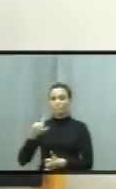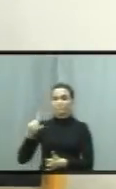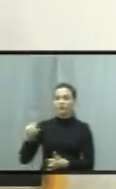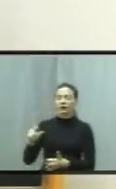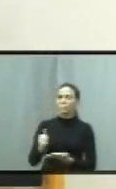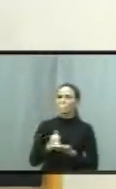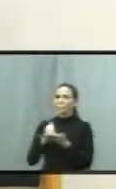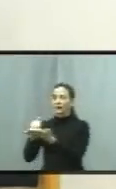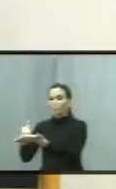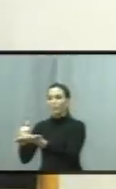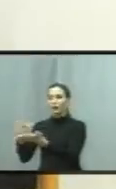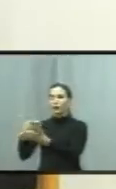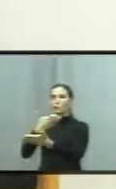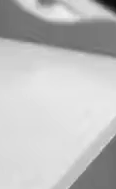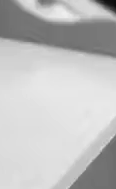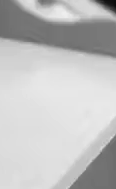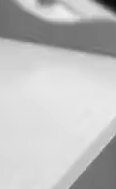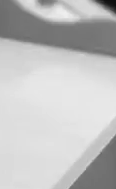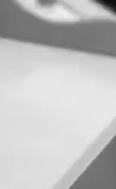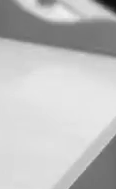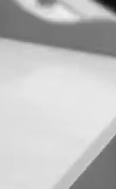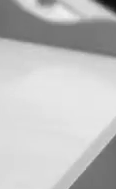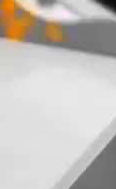de todos os colegas. Muito obrigado.